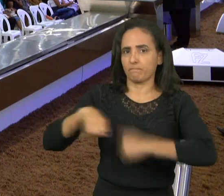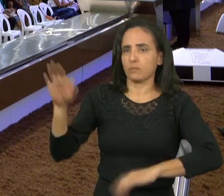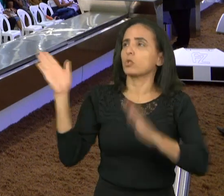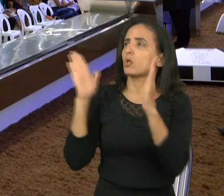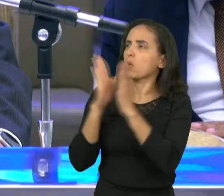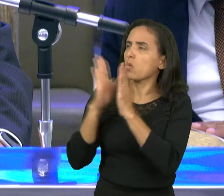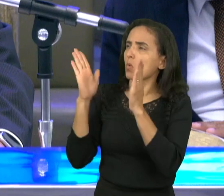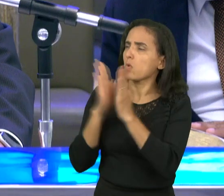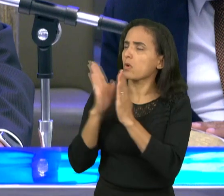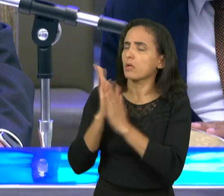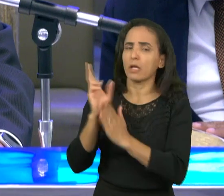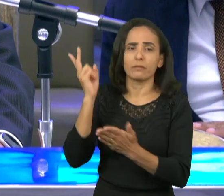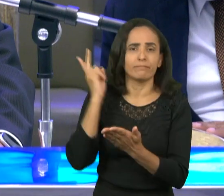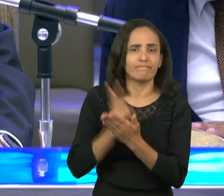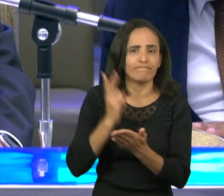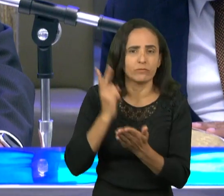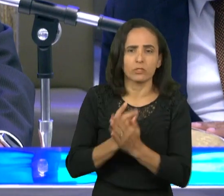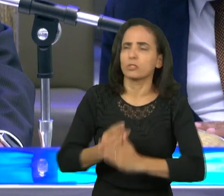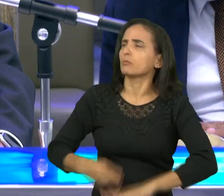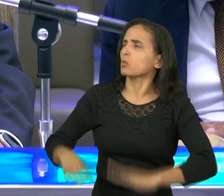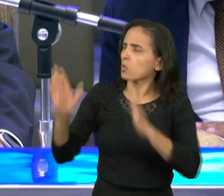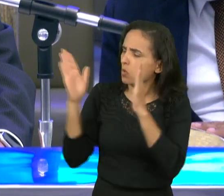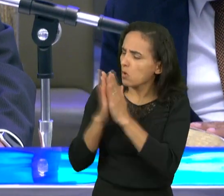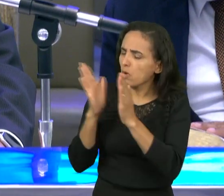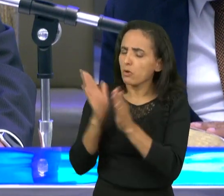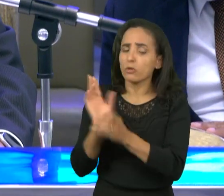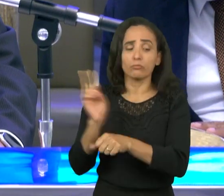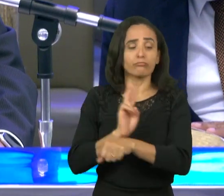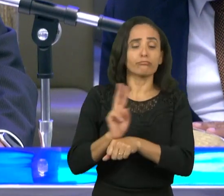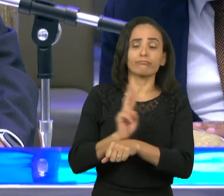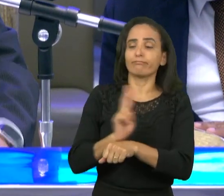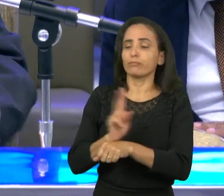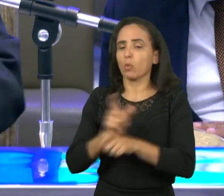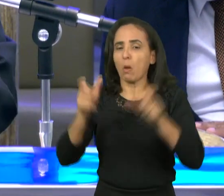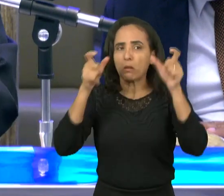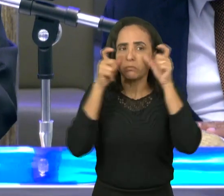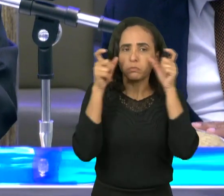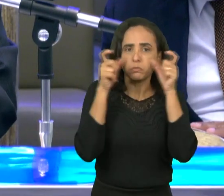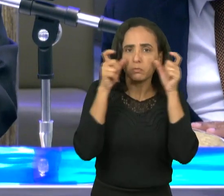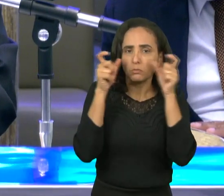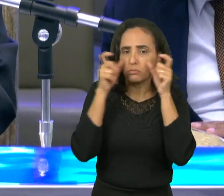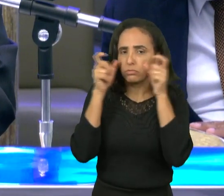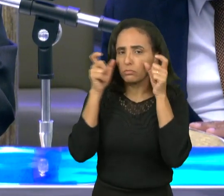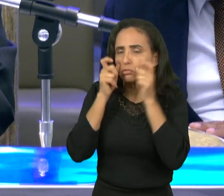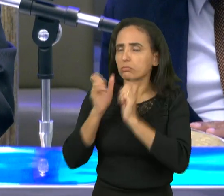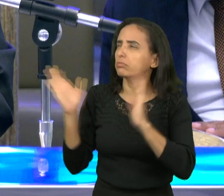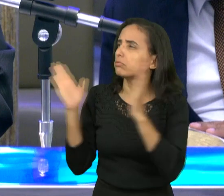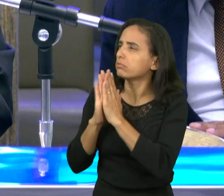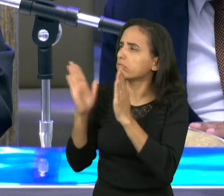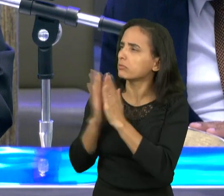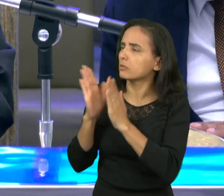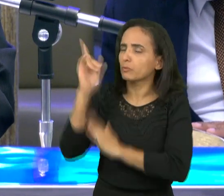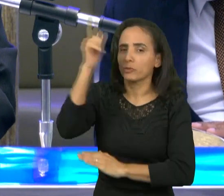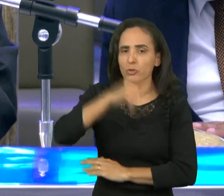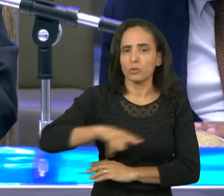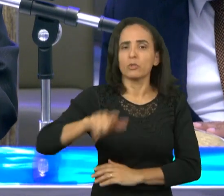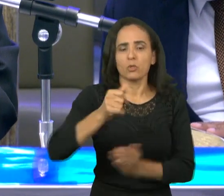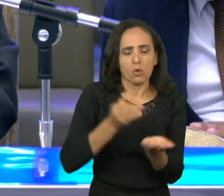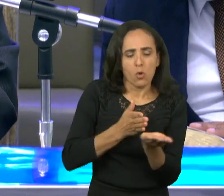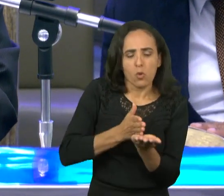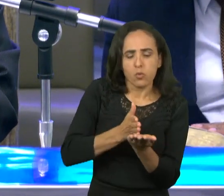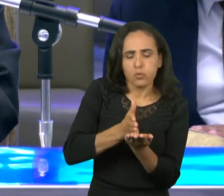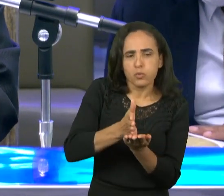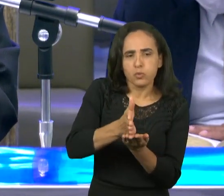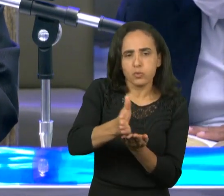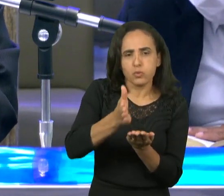todo o tempo, orando para que sejais havidos por dignos de